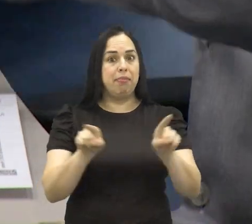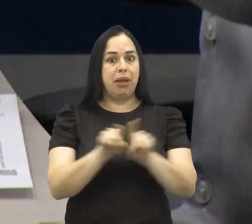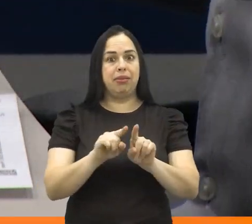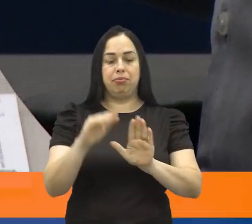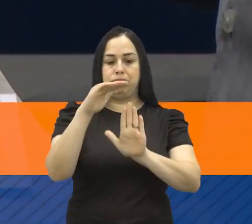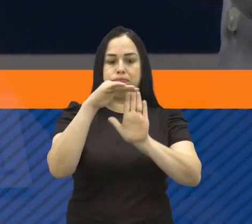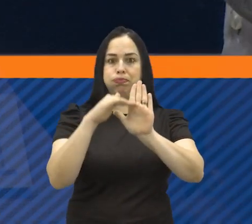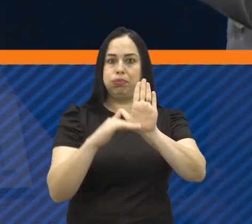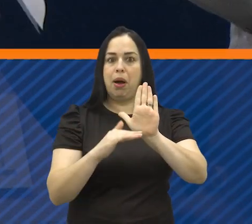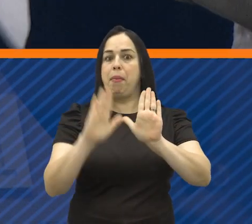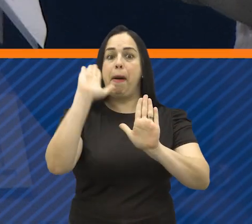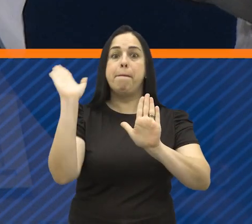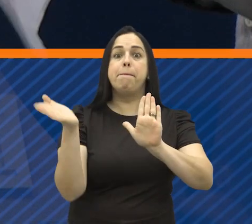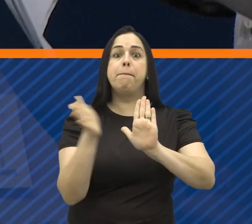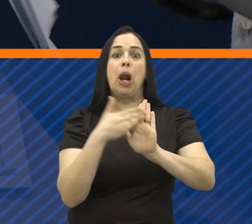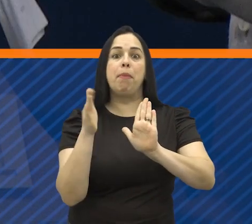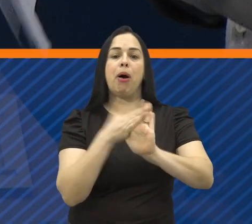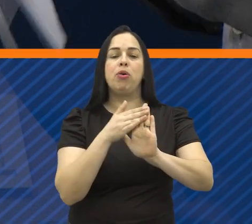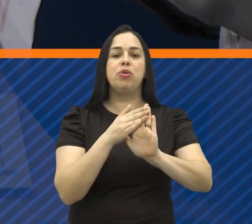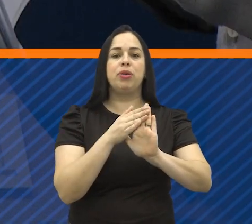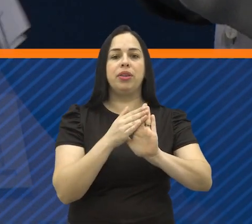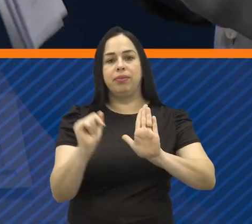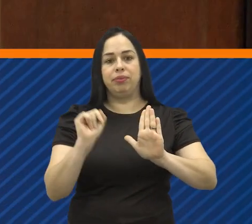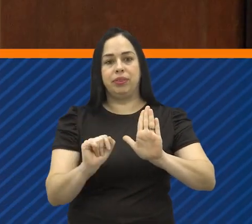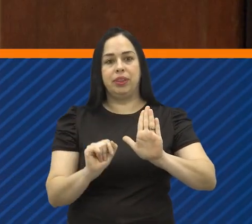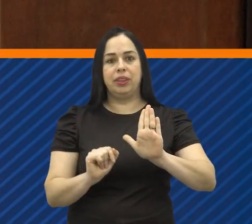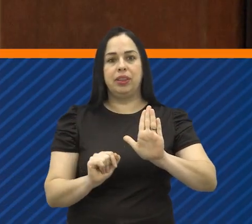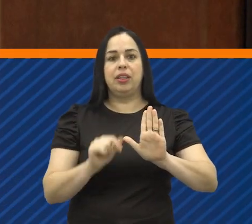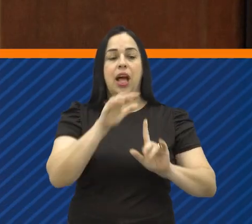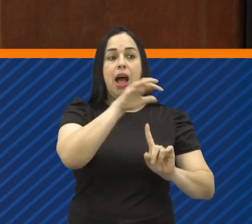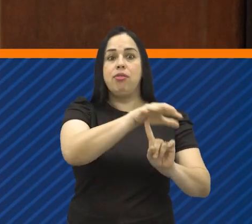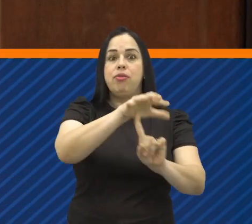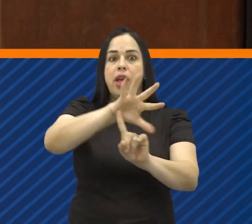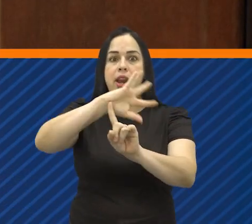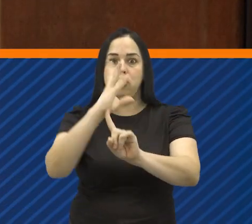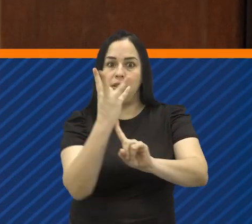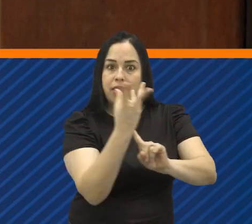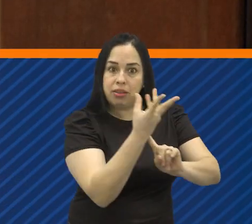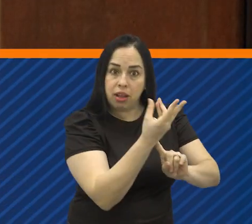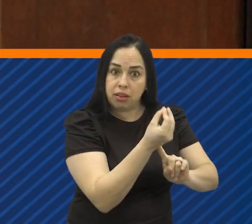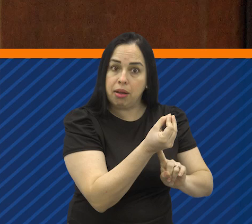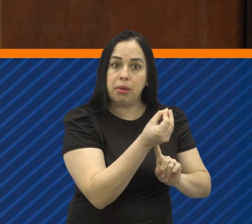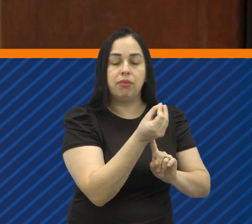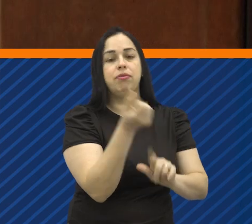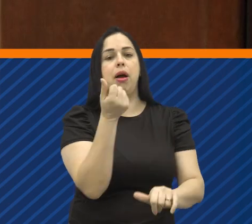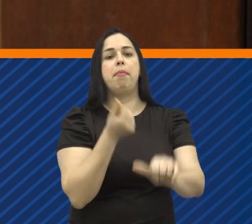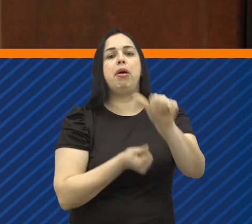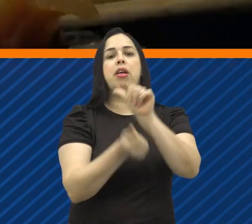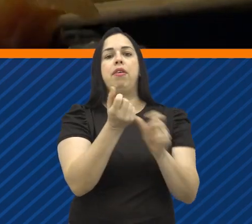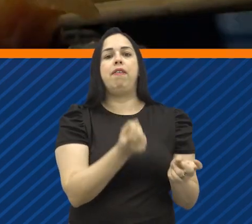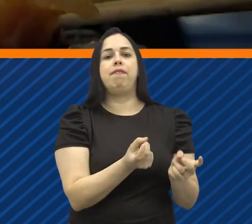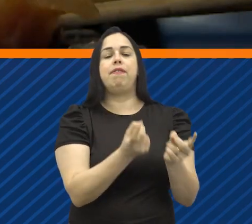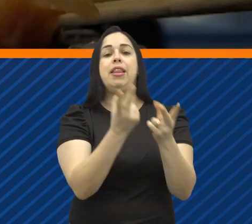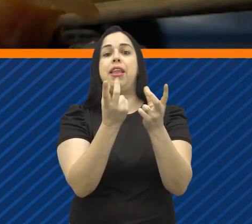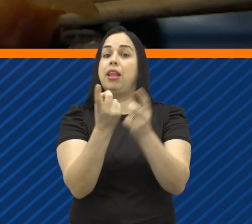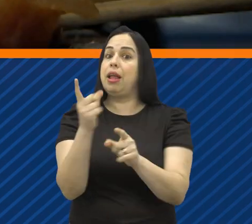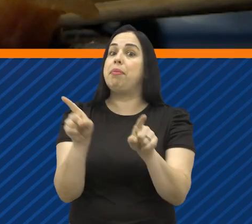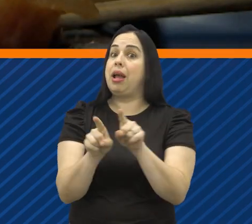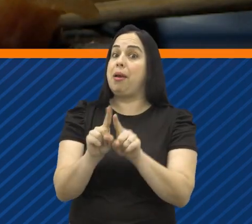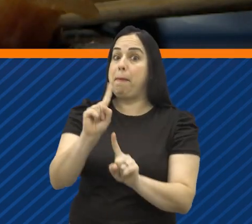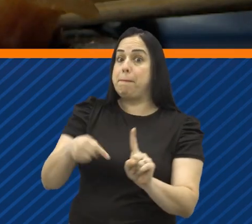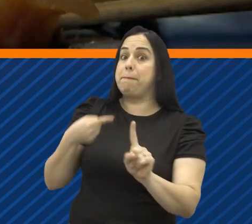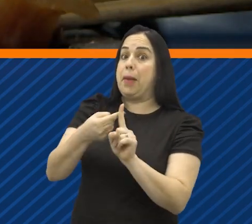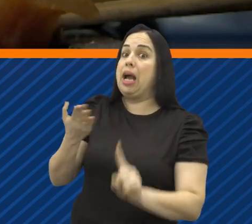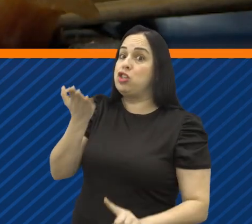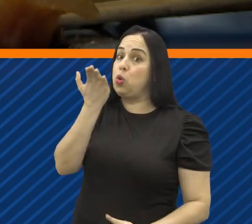está na pauta uma proposta que altera a regulamentação das feiras de artesanato do município para permitir a venda de alimentos a